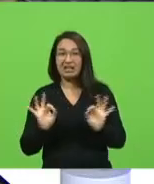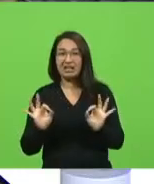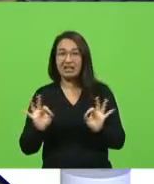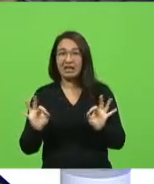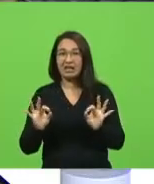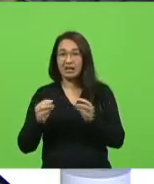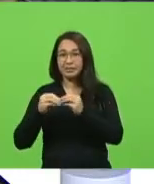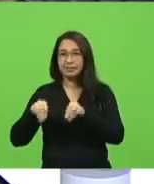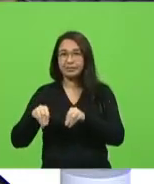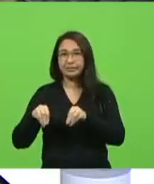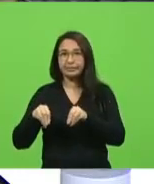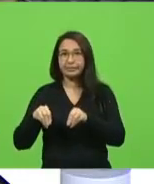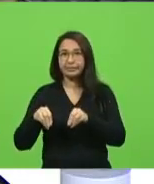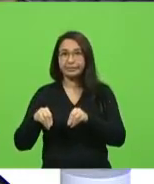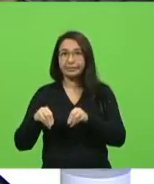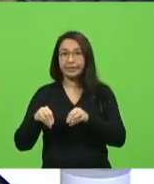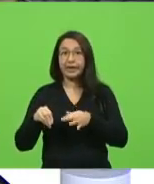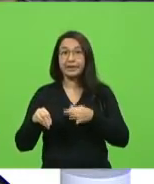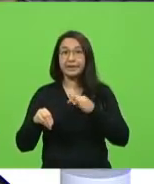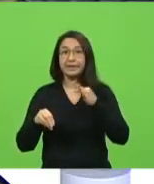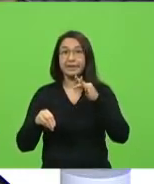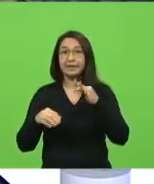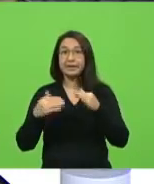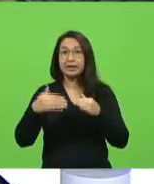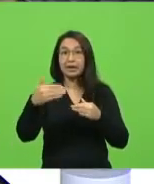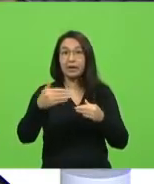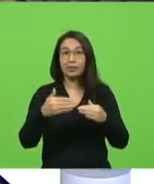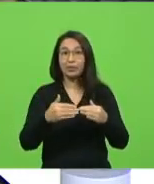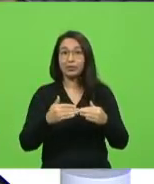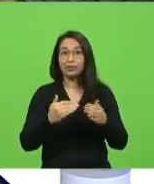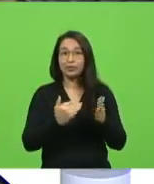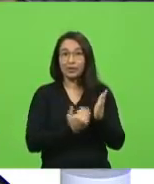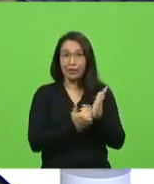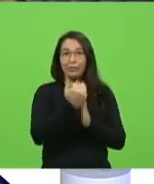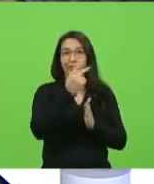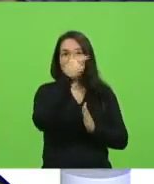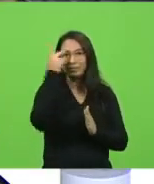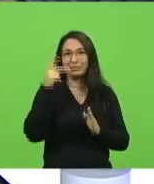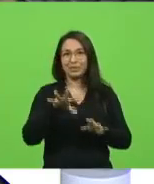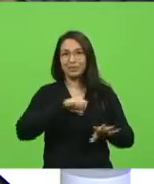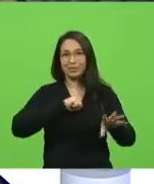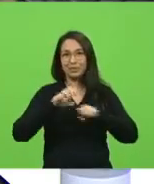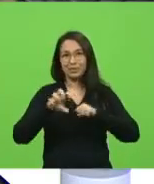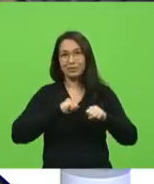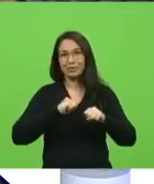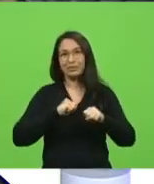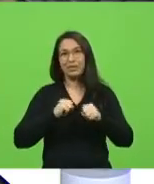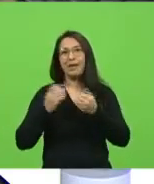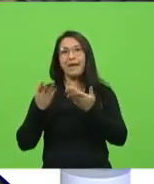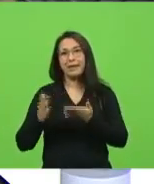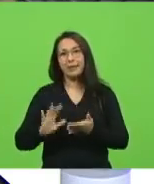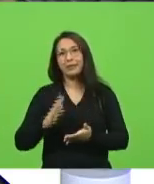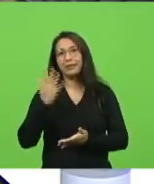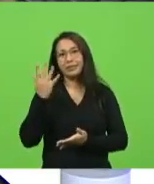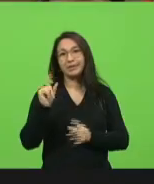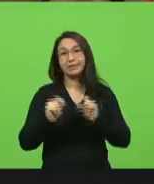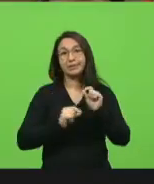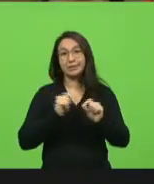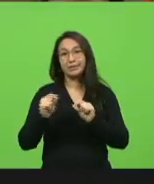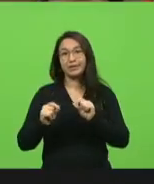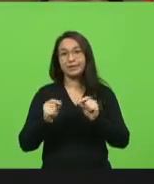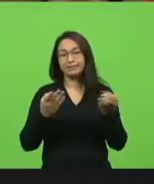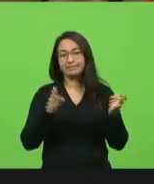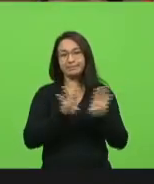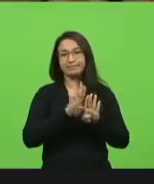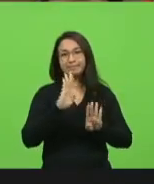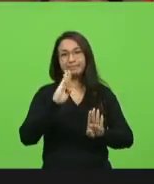de repente, dá um pico. Aí, até ele botar em dia de novo as UTIs, acontece aí, lockdown. Mais um minuto,